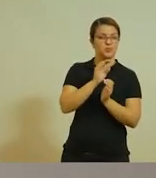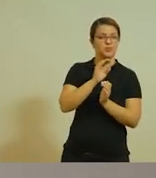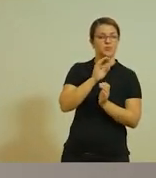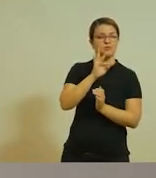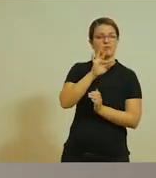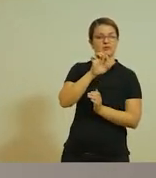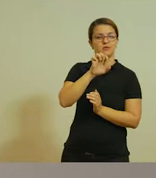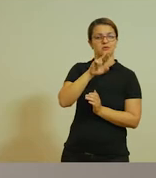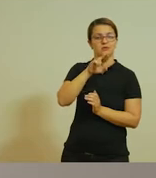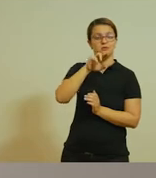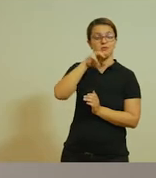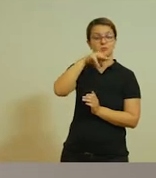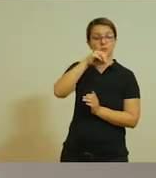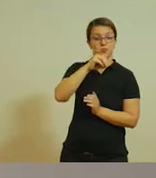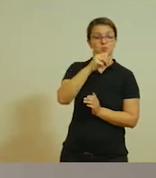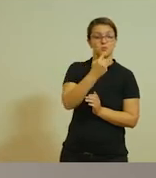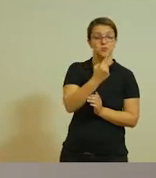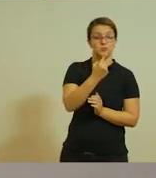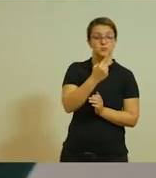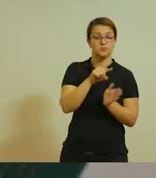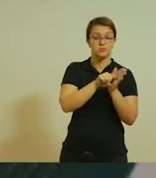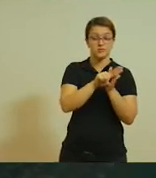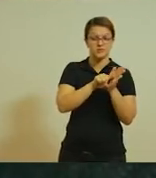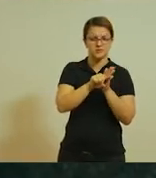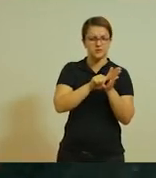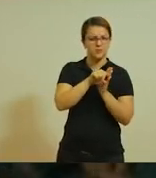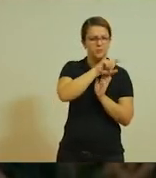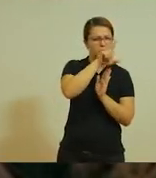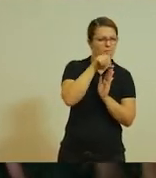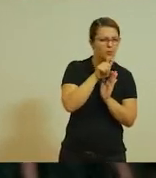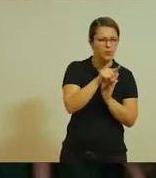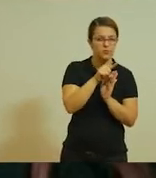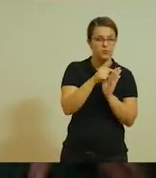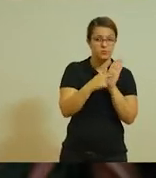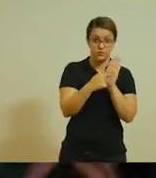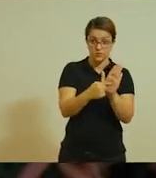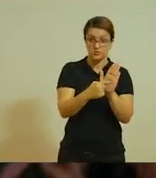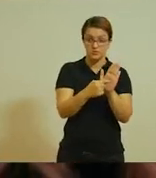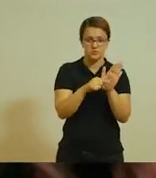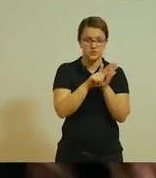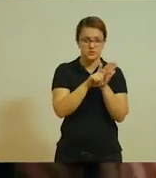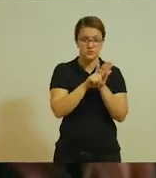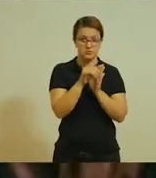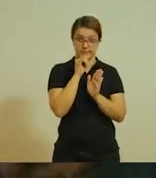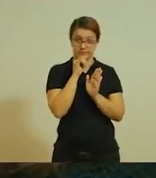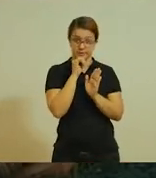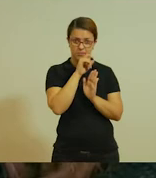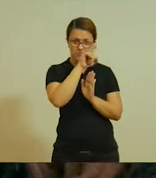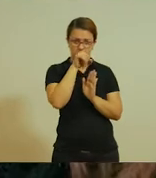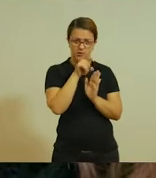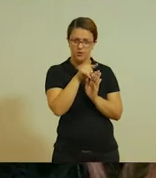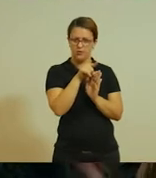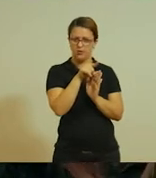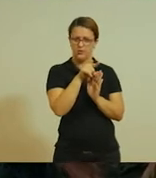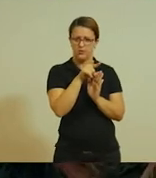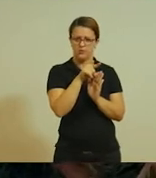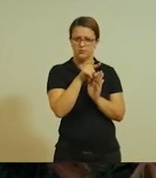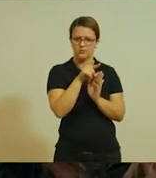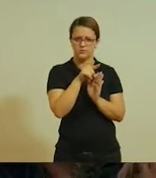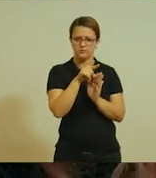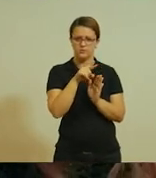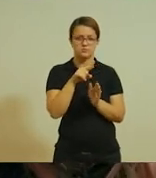vocês vão pesquisar sobre estes sinais de pontuação que eu estou mostrando aqui. Por exemplo, o ponto de